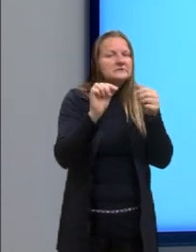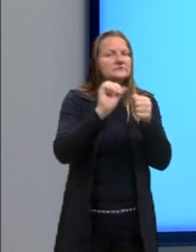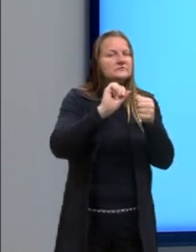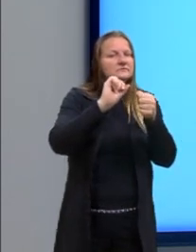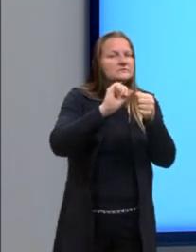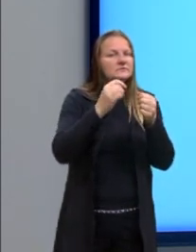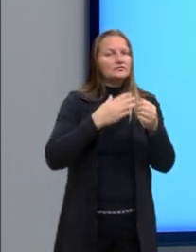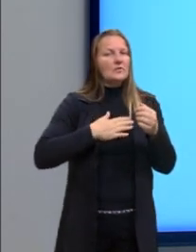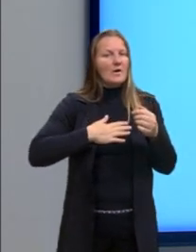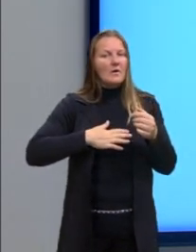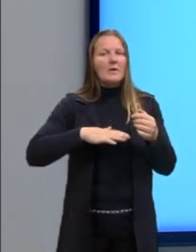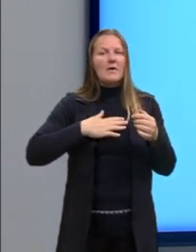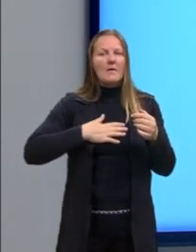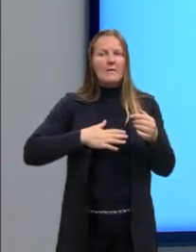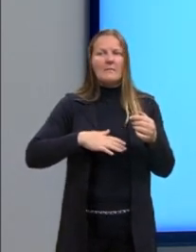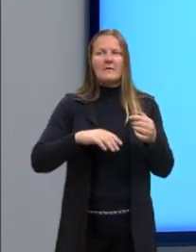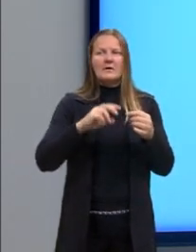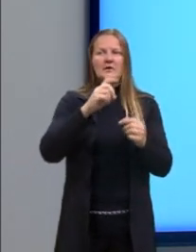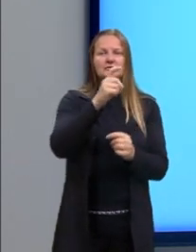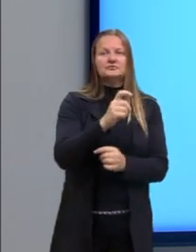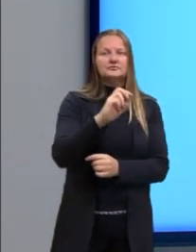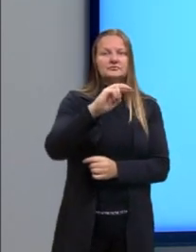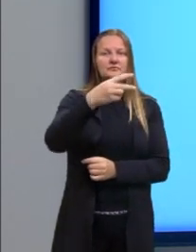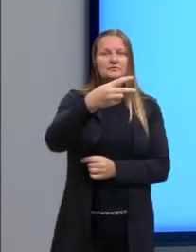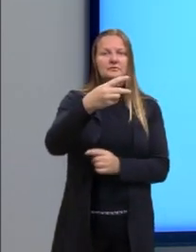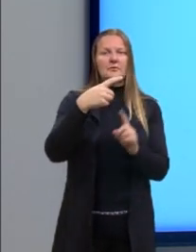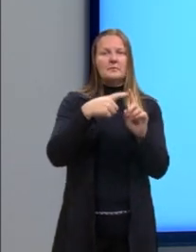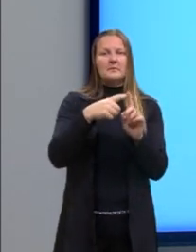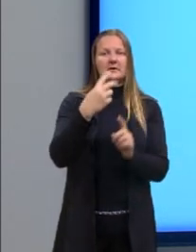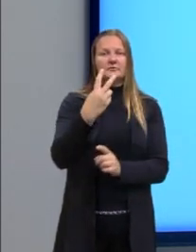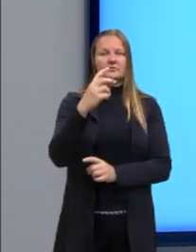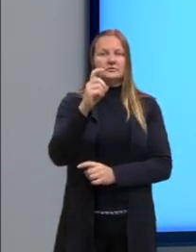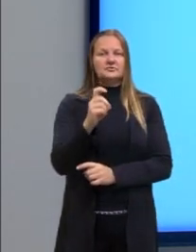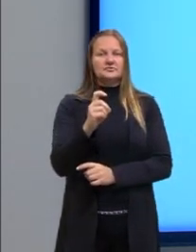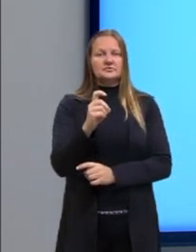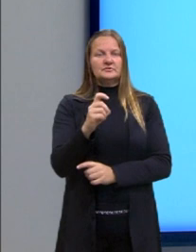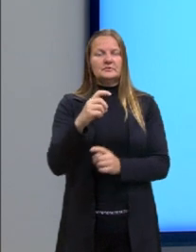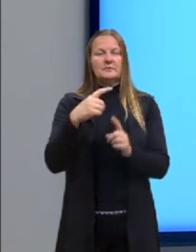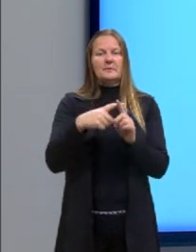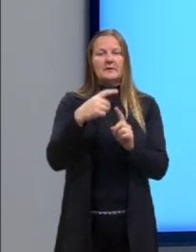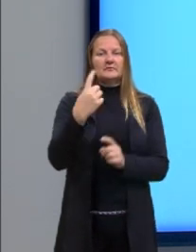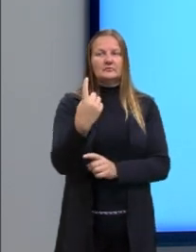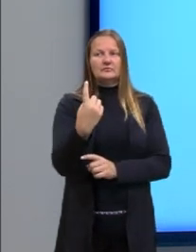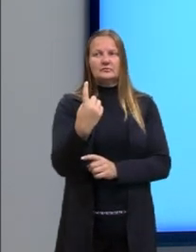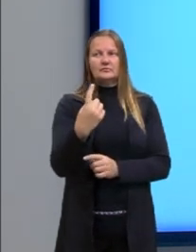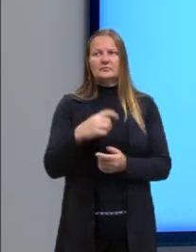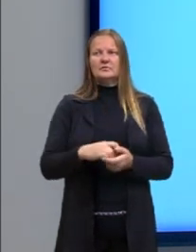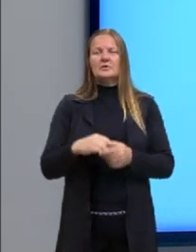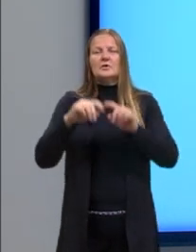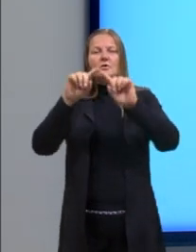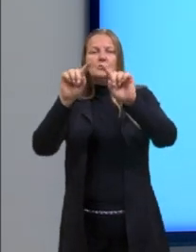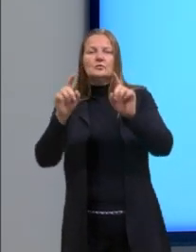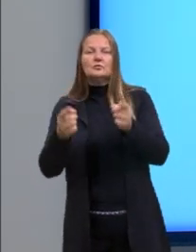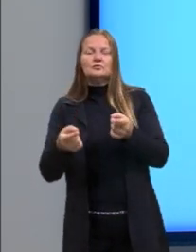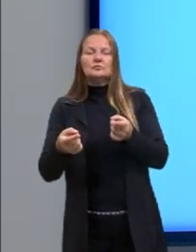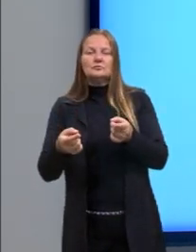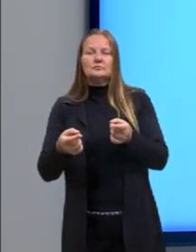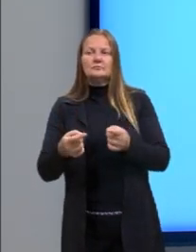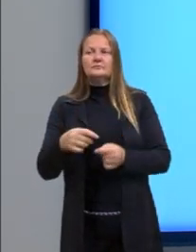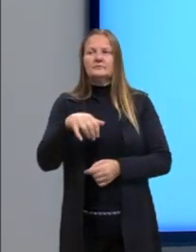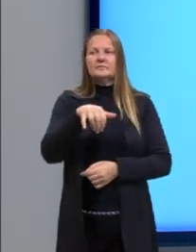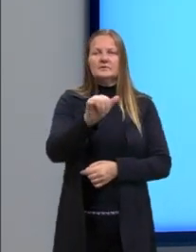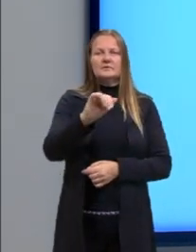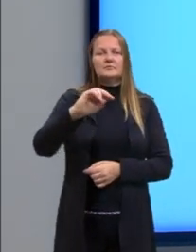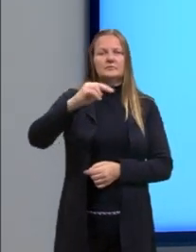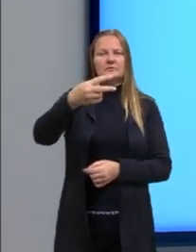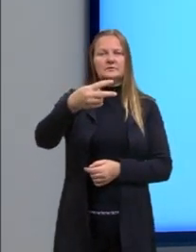E aí nós teríamos x ao quadrado mais 2x mais 1. No segundo parênteses, o y